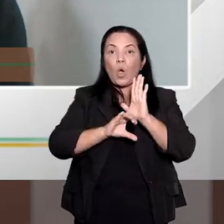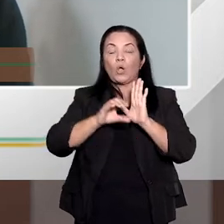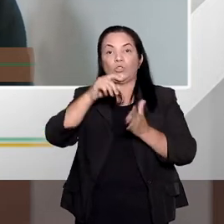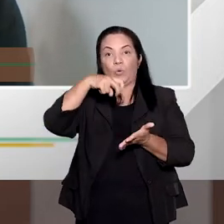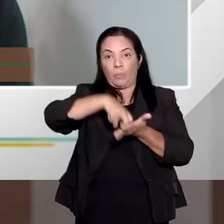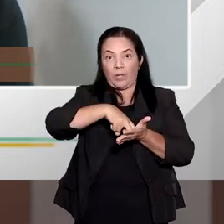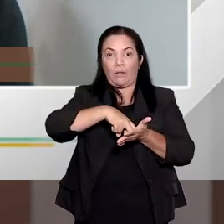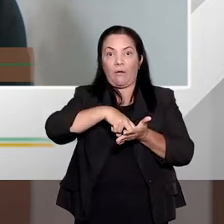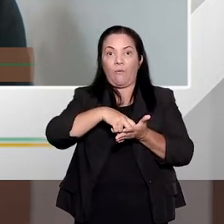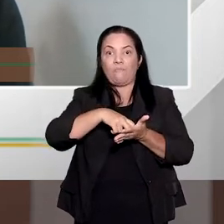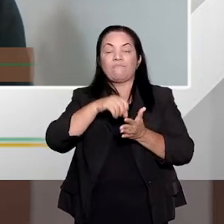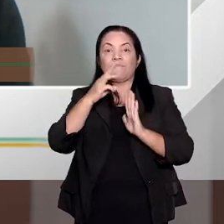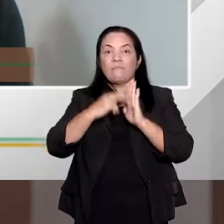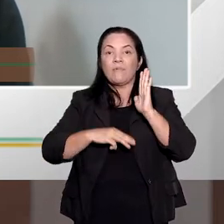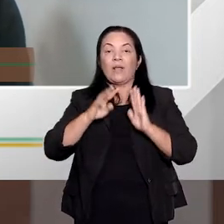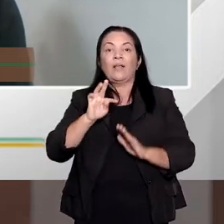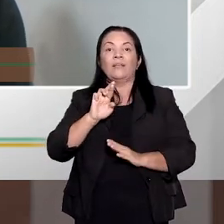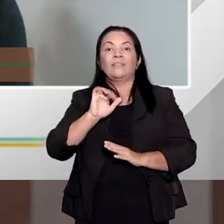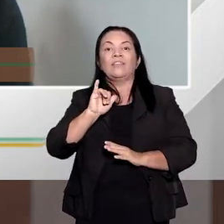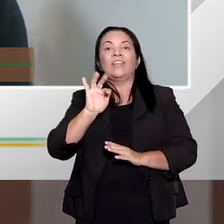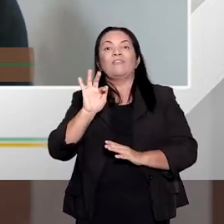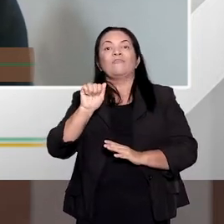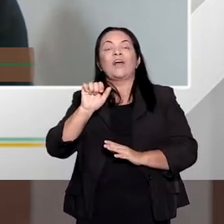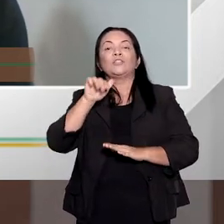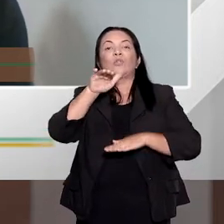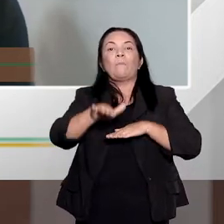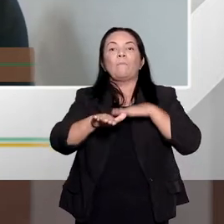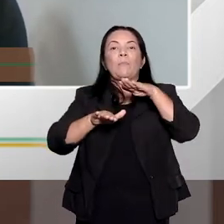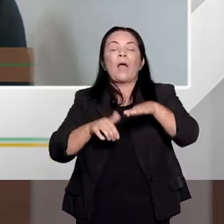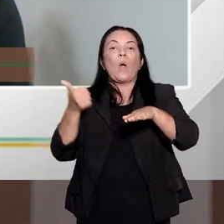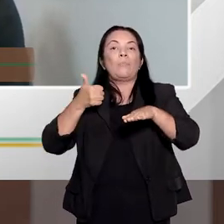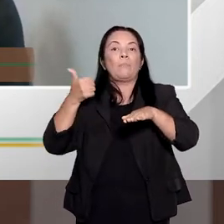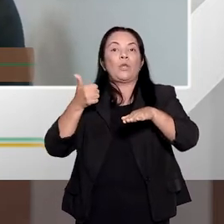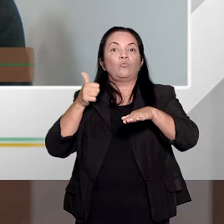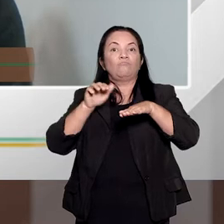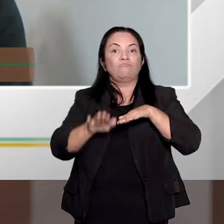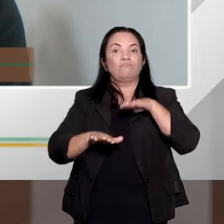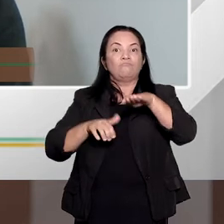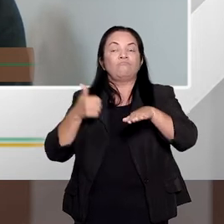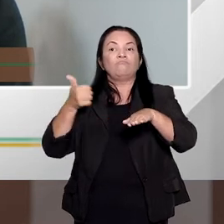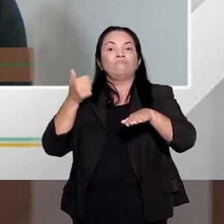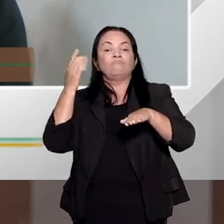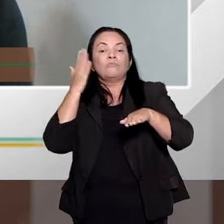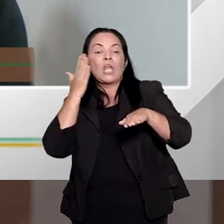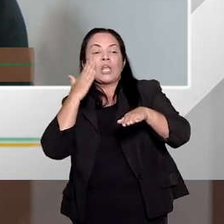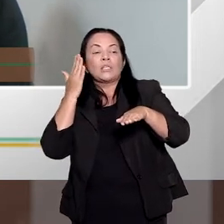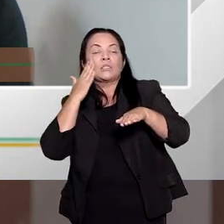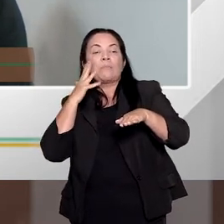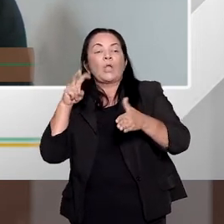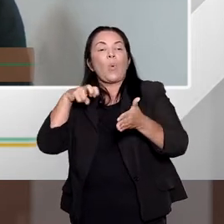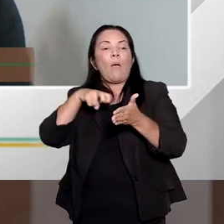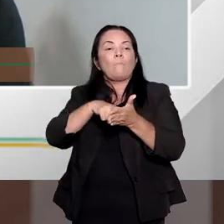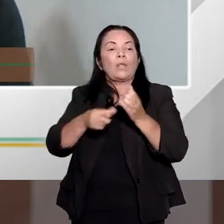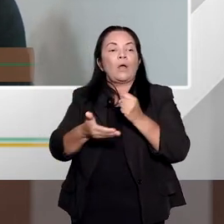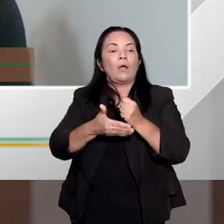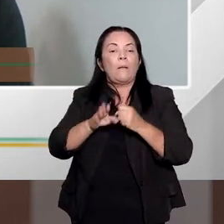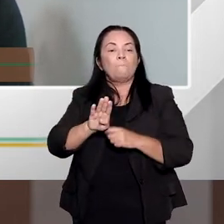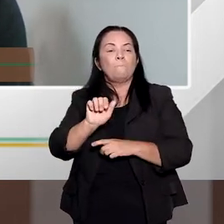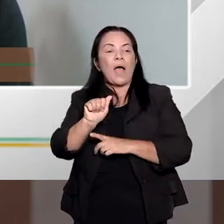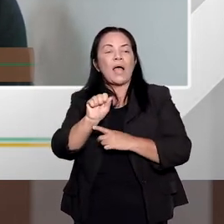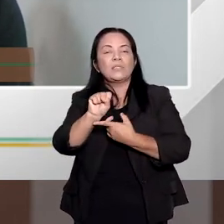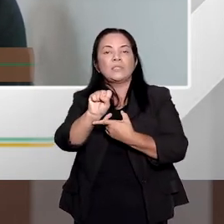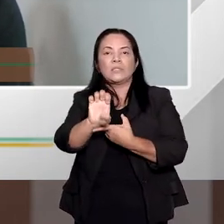Então, nós temos aí três fases. Numa primeira fase, é a fase de fixação da pena base. Então, o juiz,